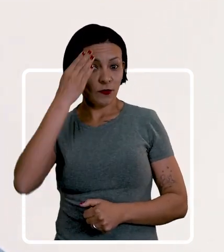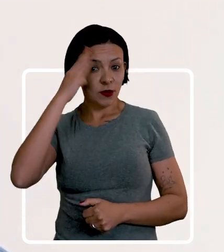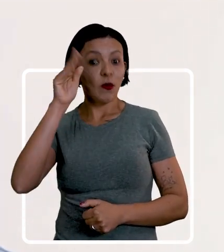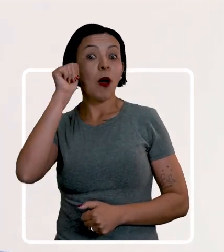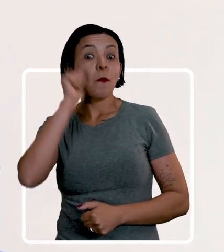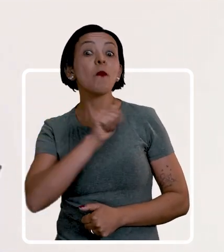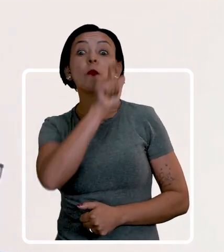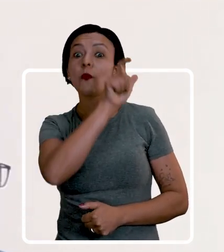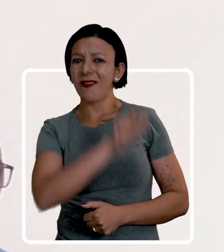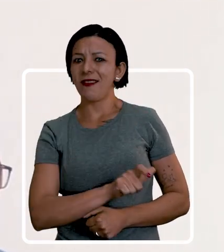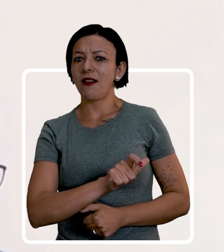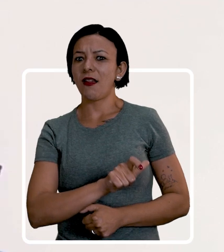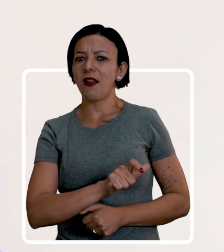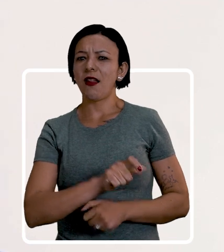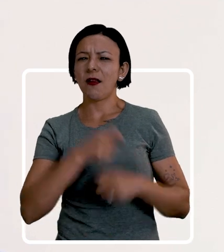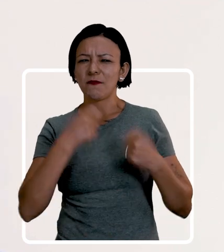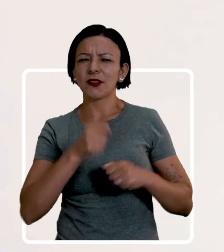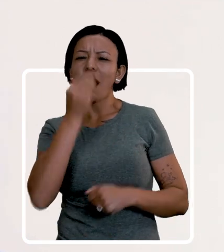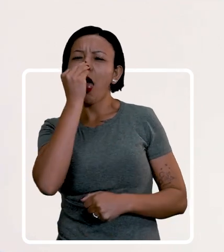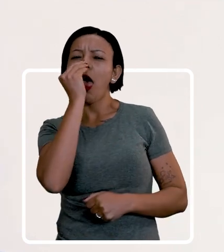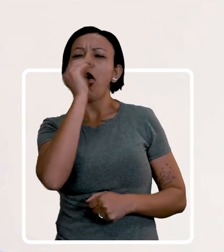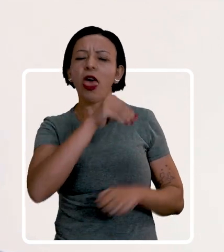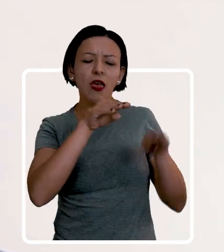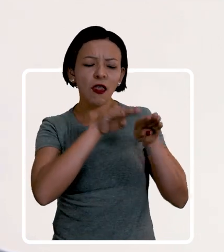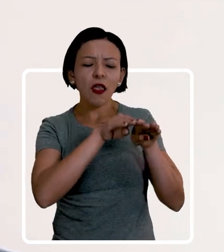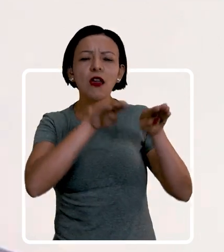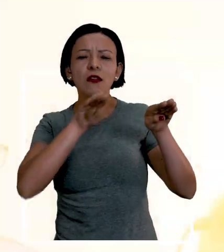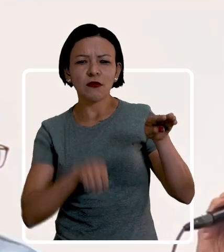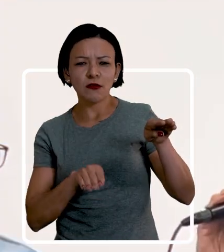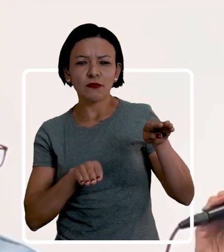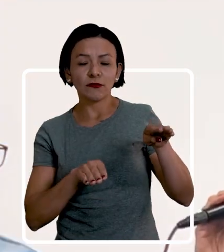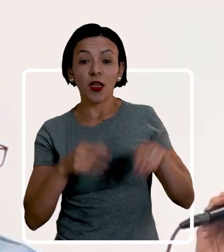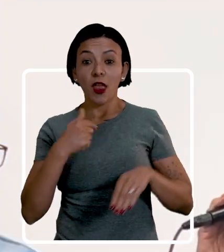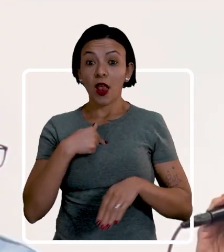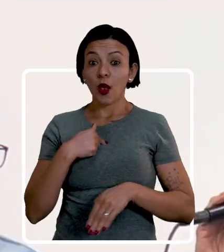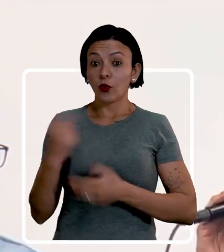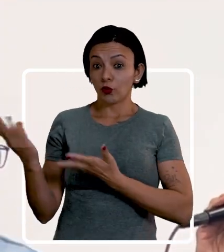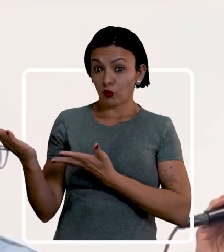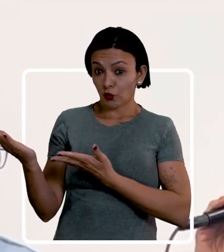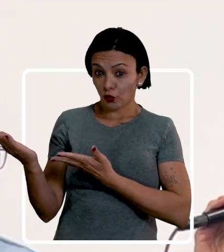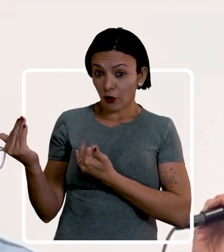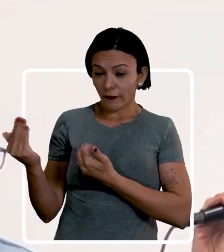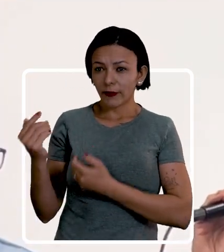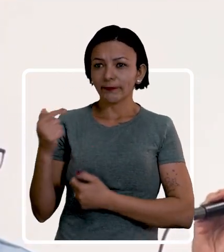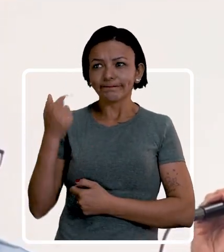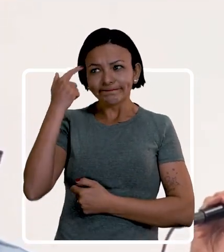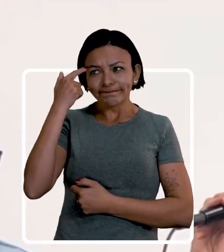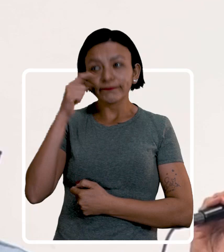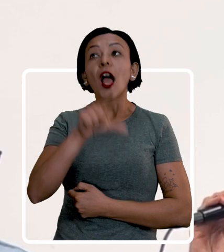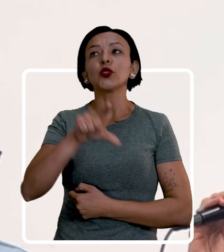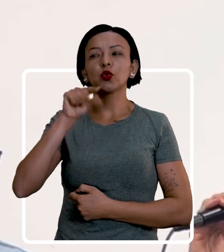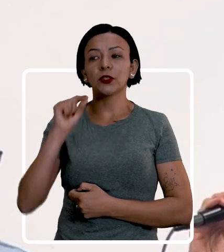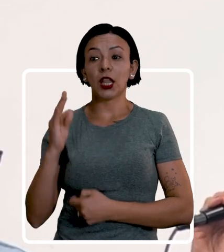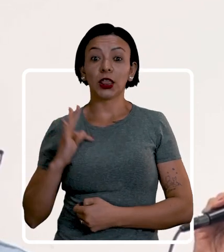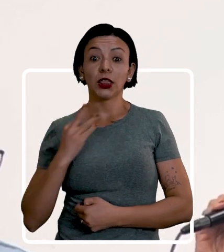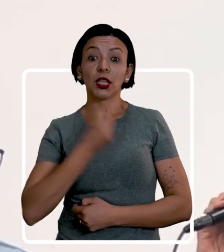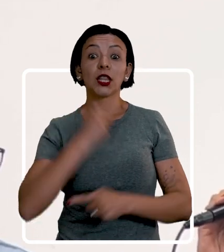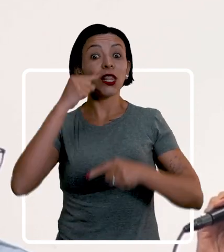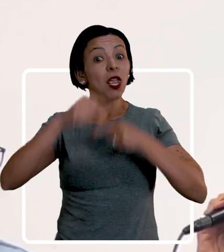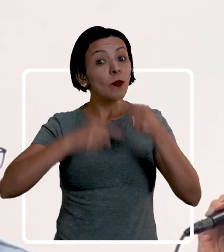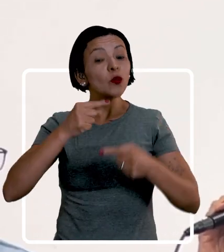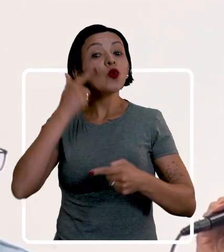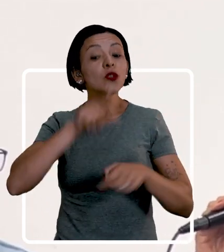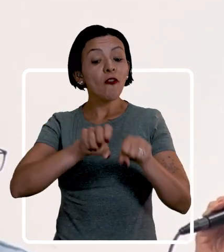principalmente a mulher trans, ela tem que ser marginalizada sendo adolescente e escolhi ser trans